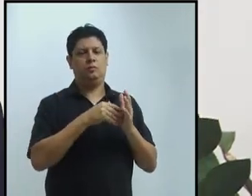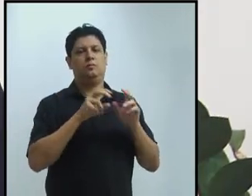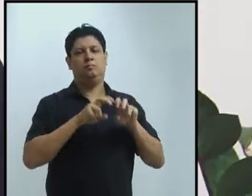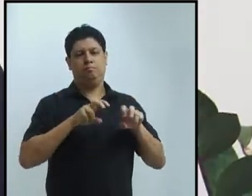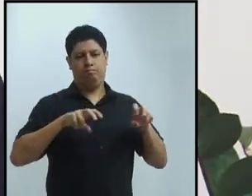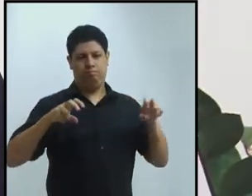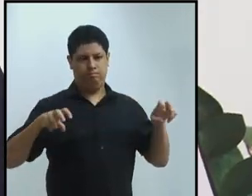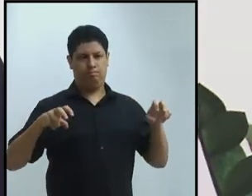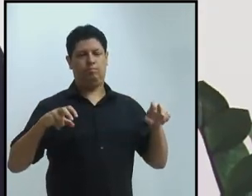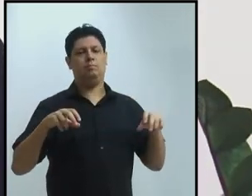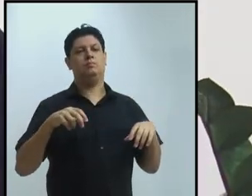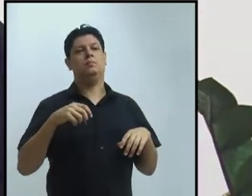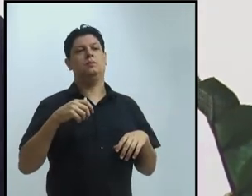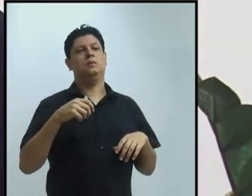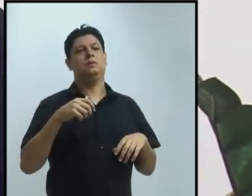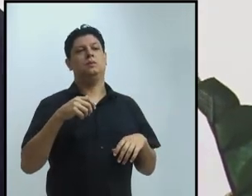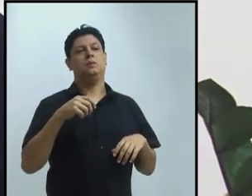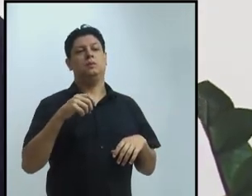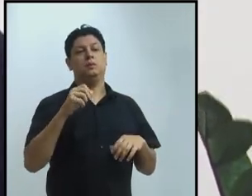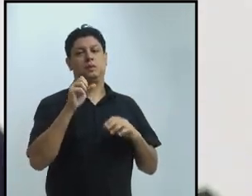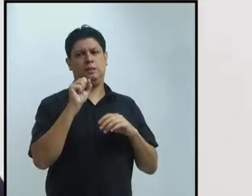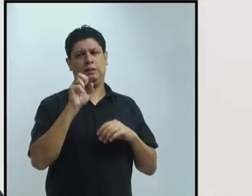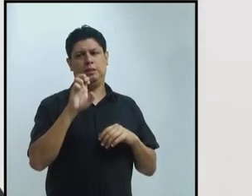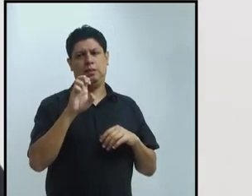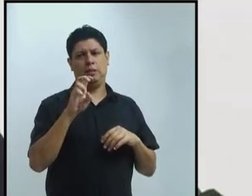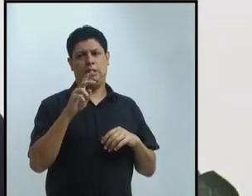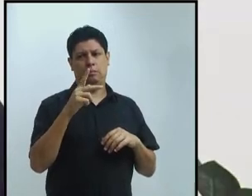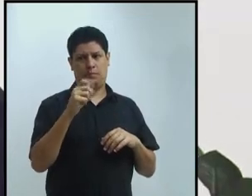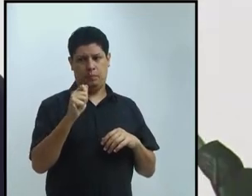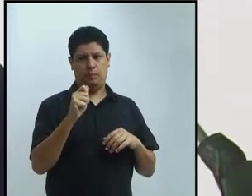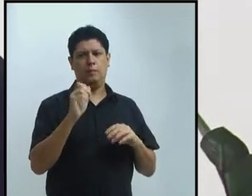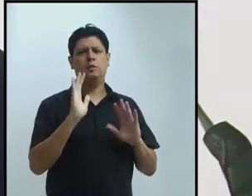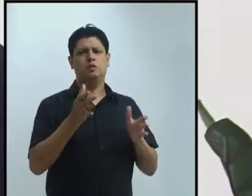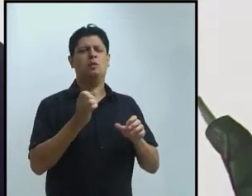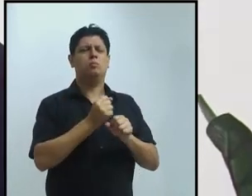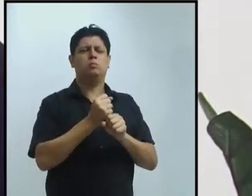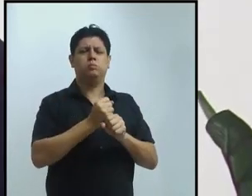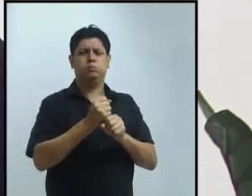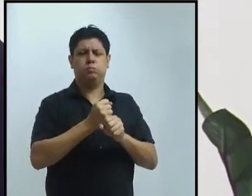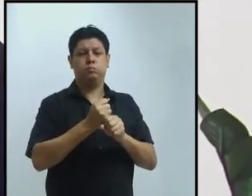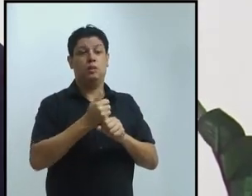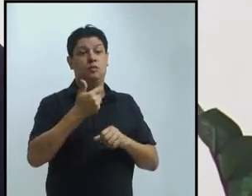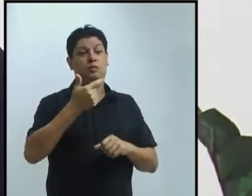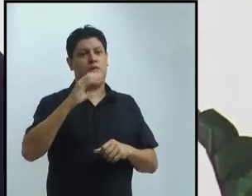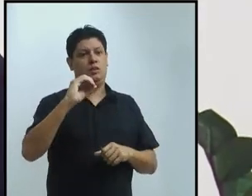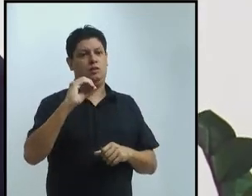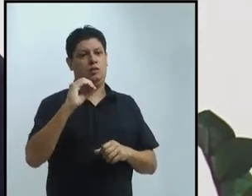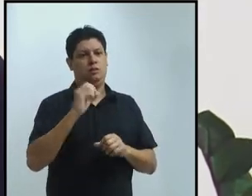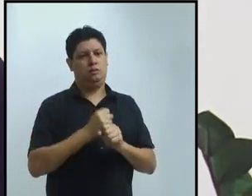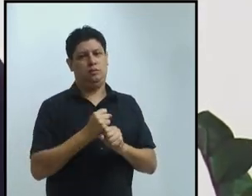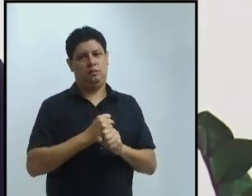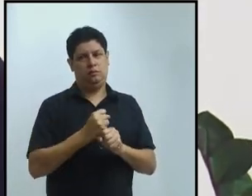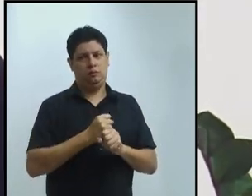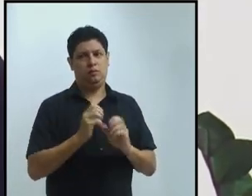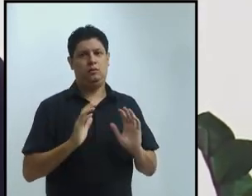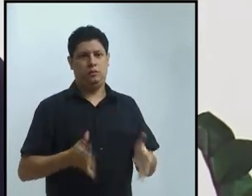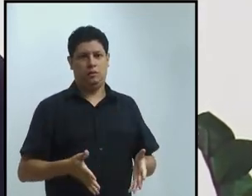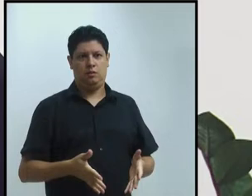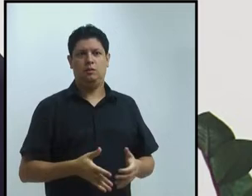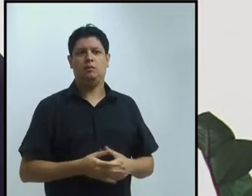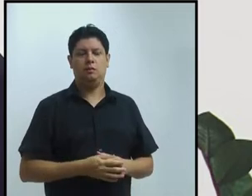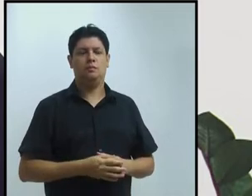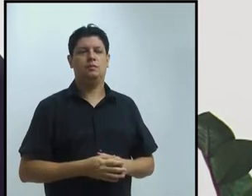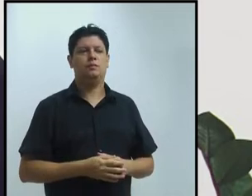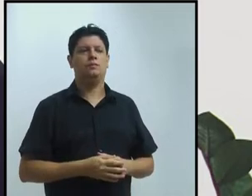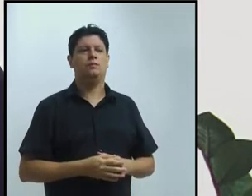doutorado, 20ª edição, e de tantas conversas